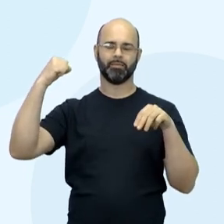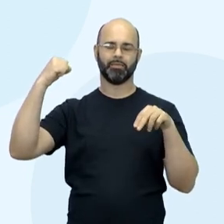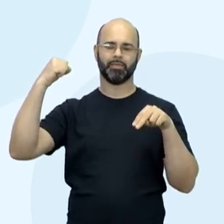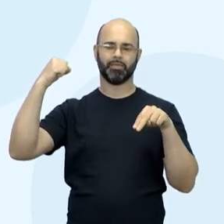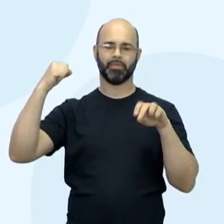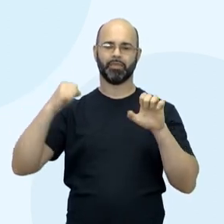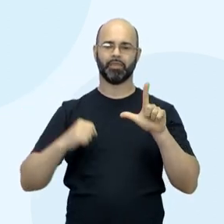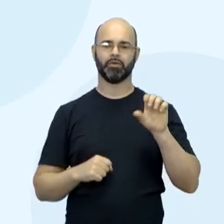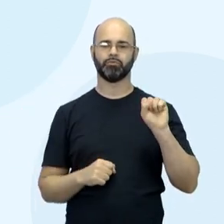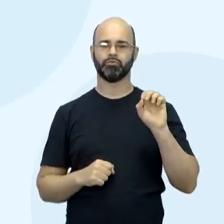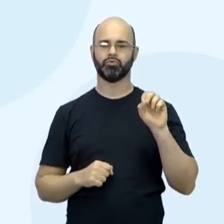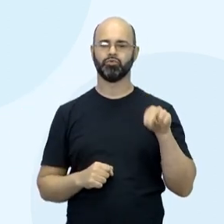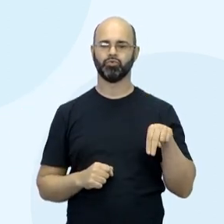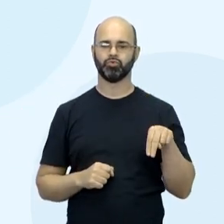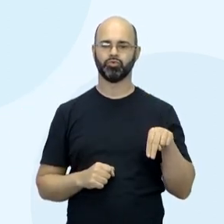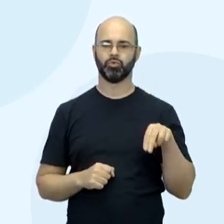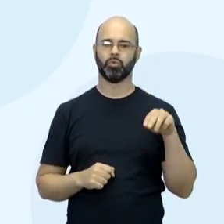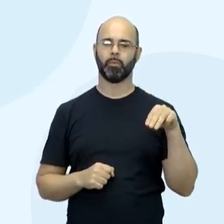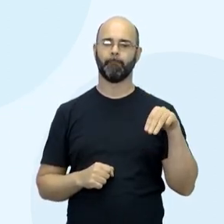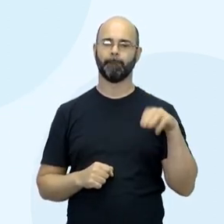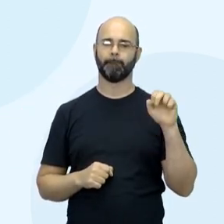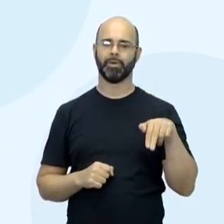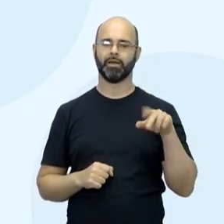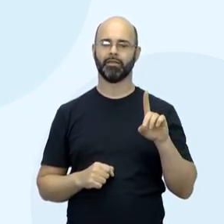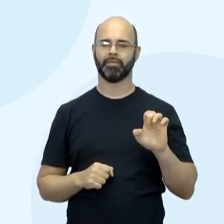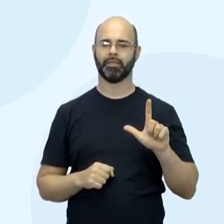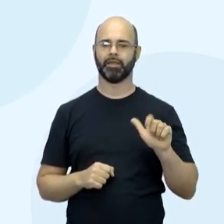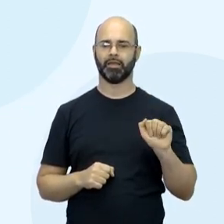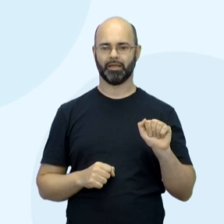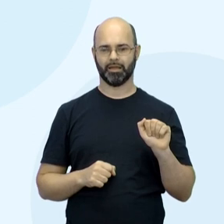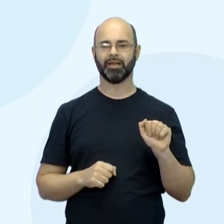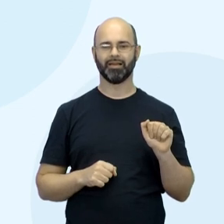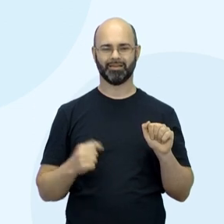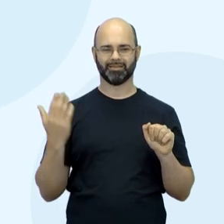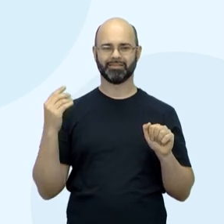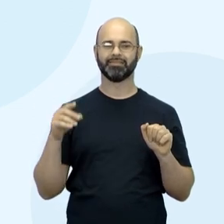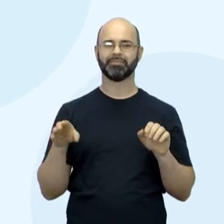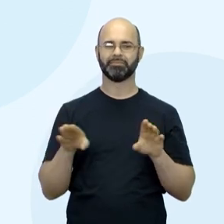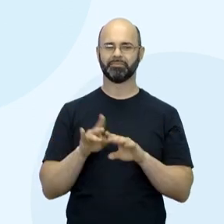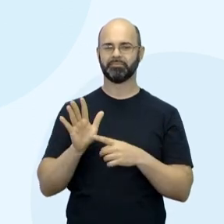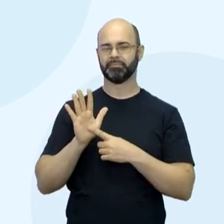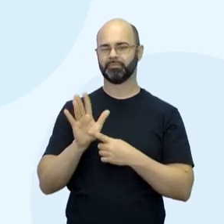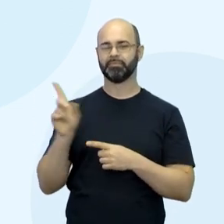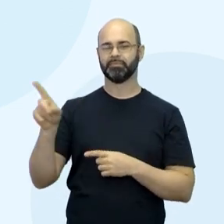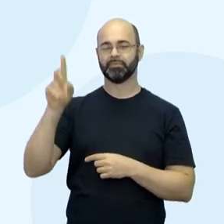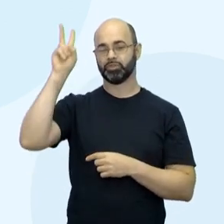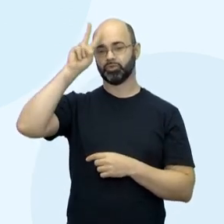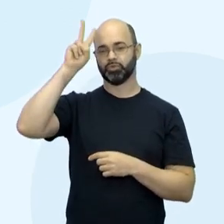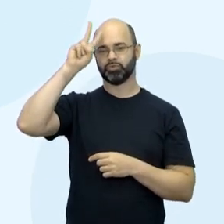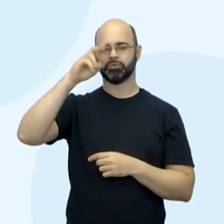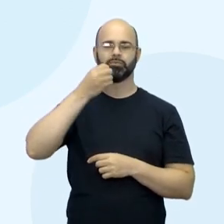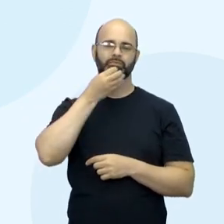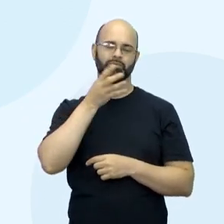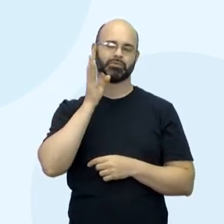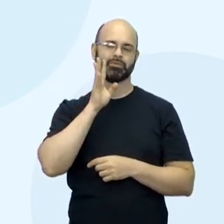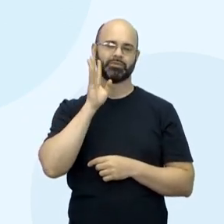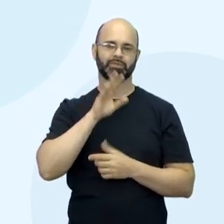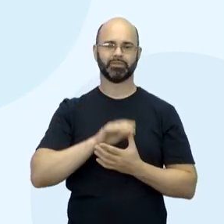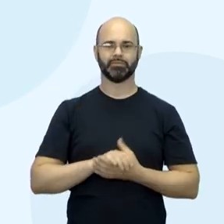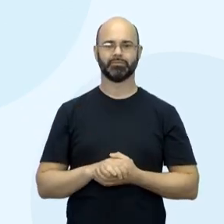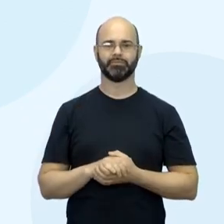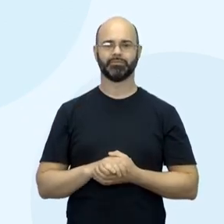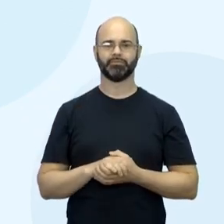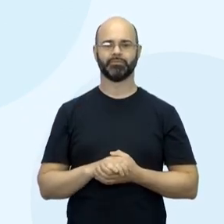denúncia de como utilizam o continente africano como como um laboratório, né? Tipo, é muito legal. Mas,